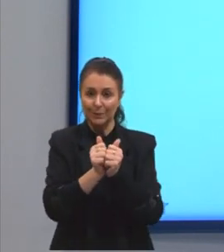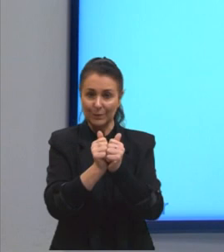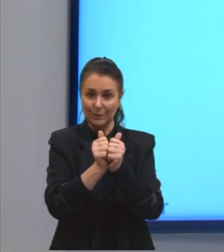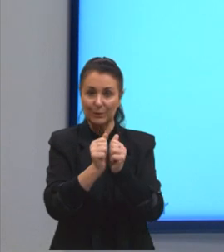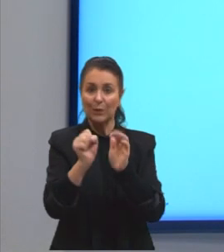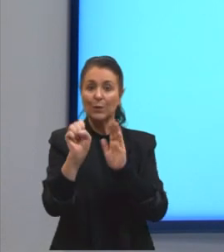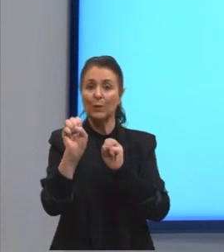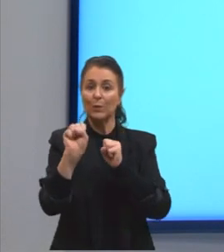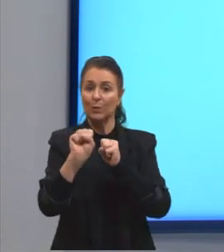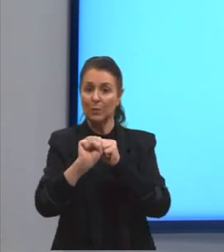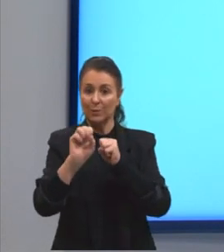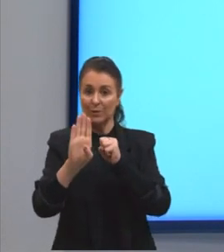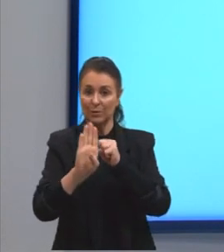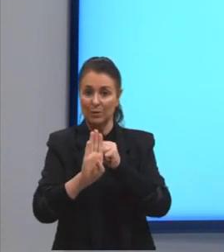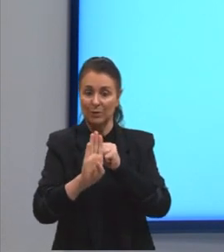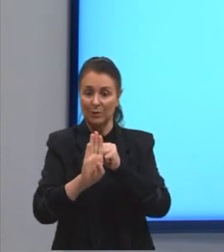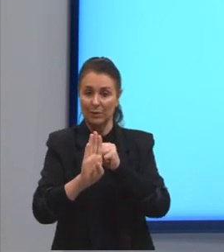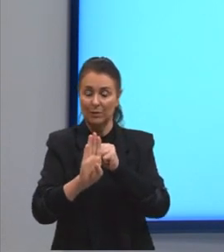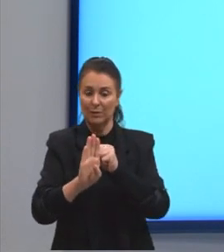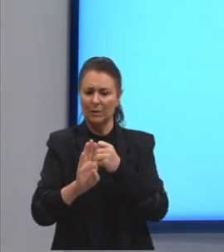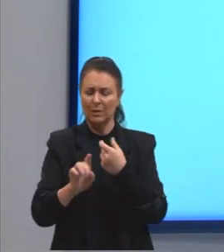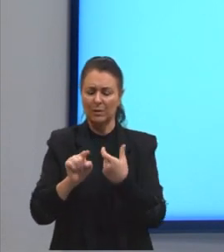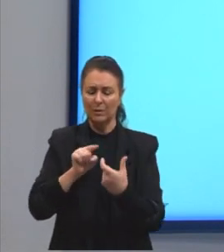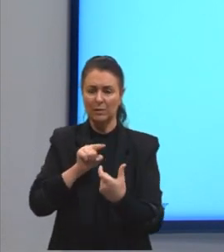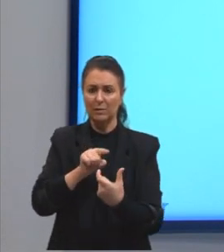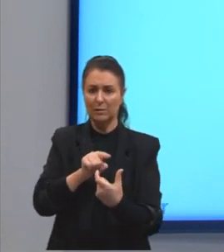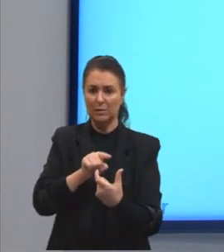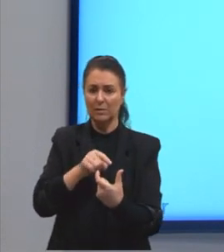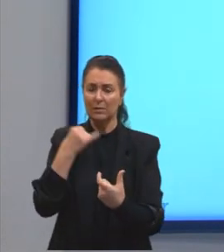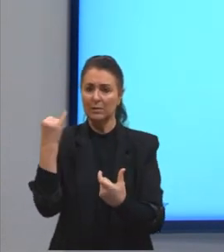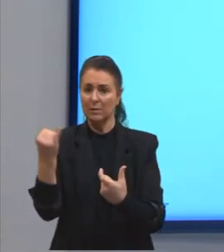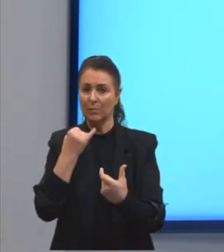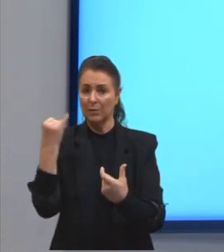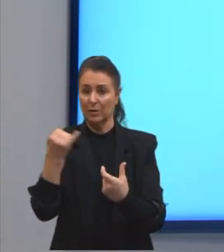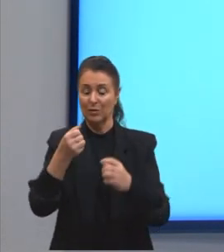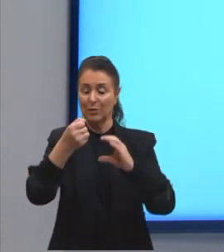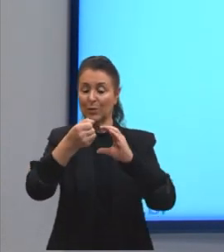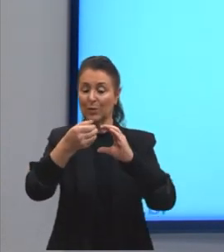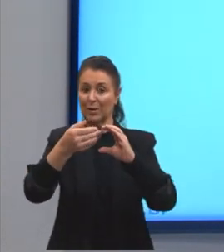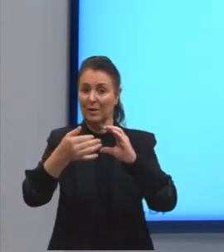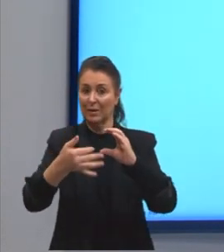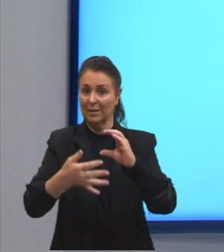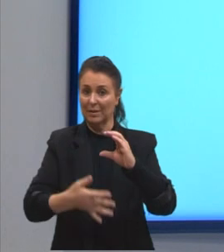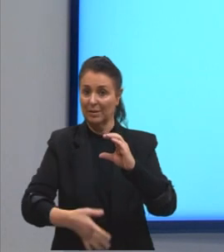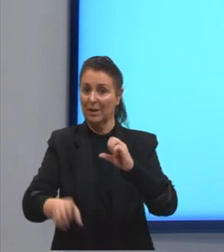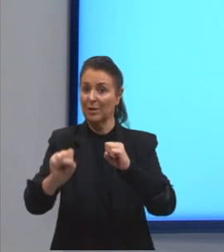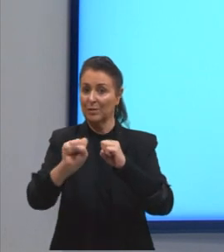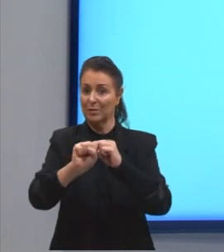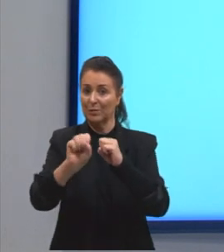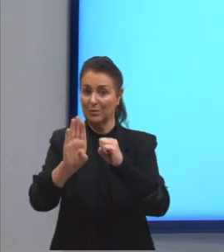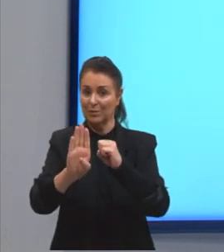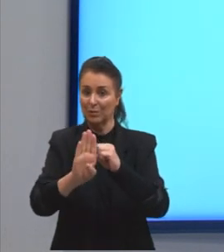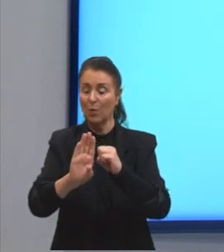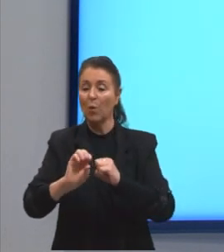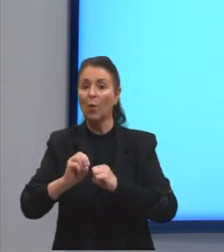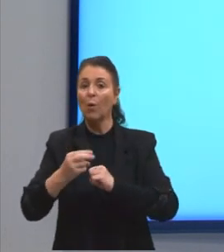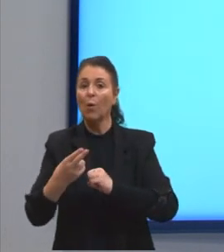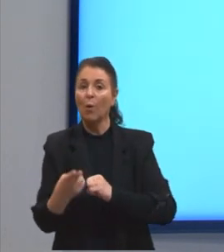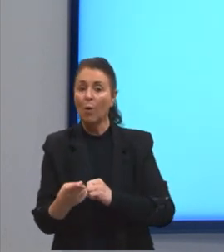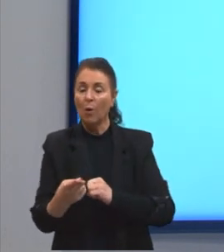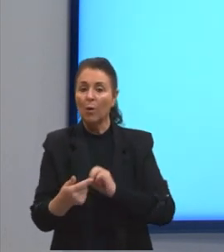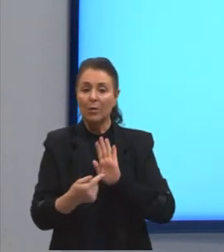substantivo. E essas palavras servem para caracterizar o substantivo ou para